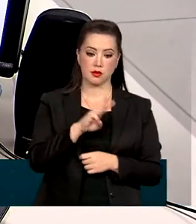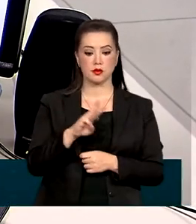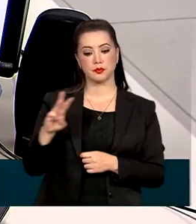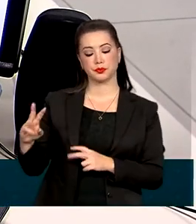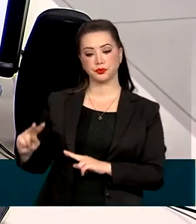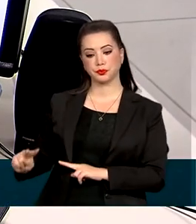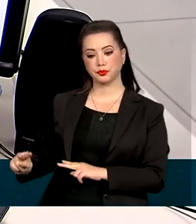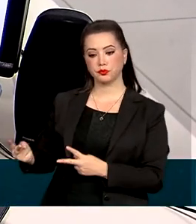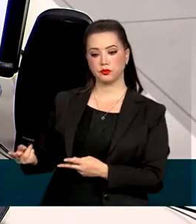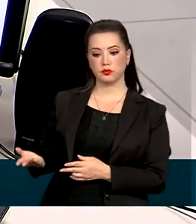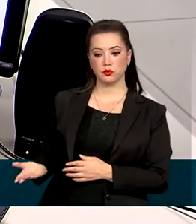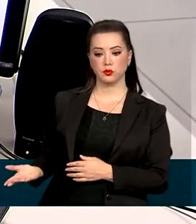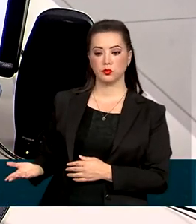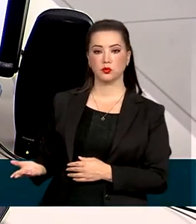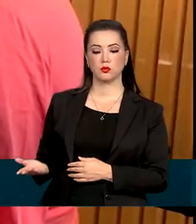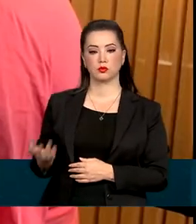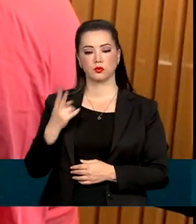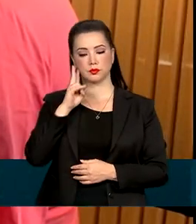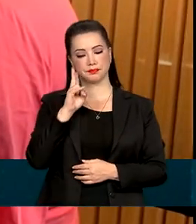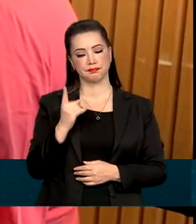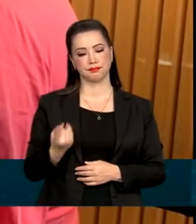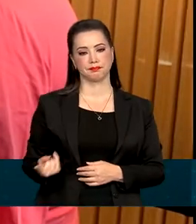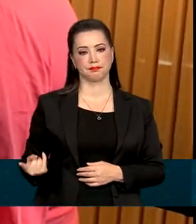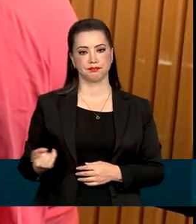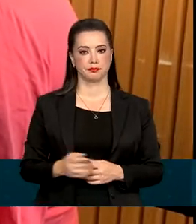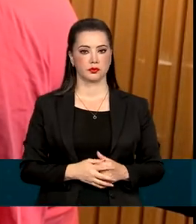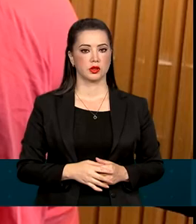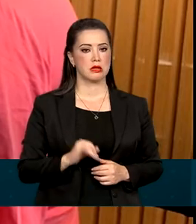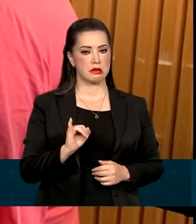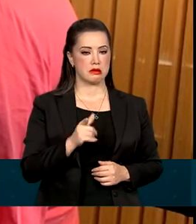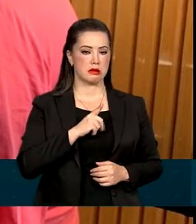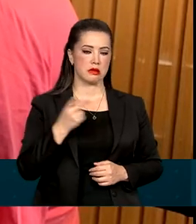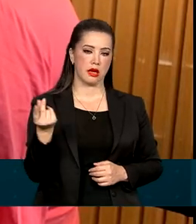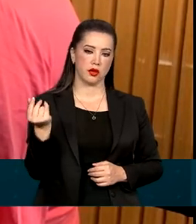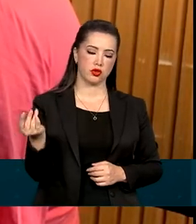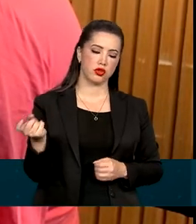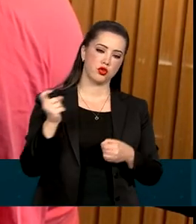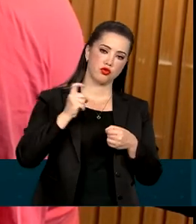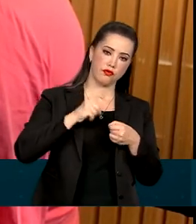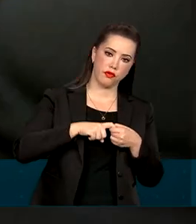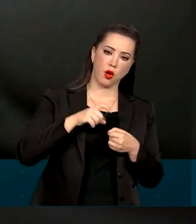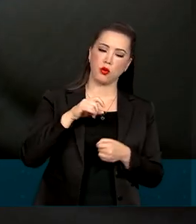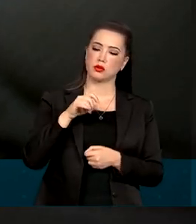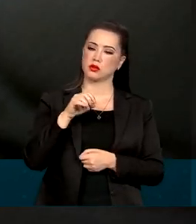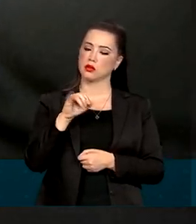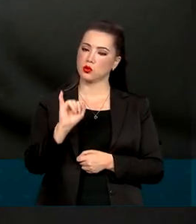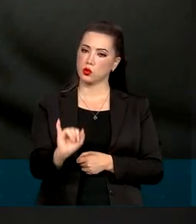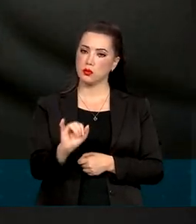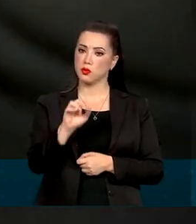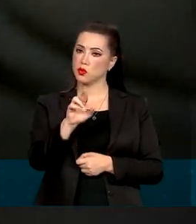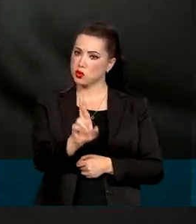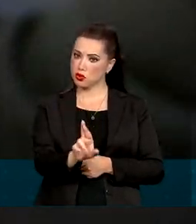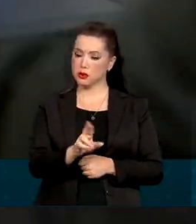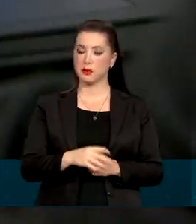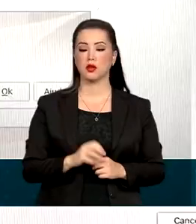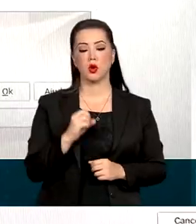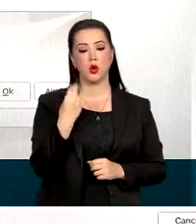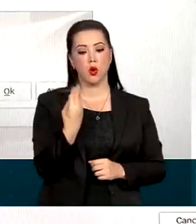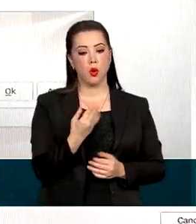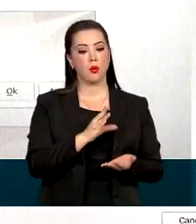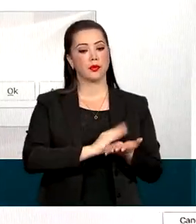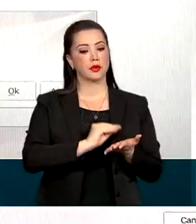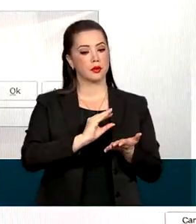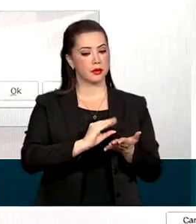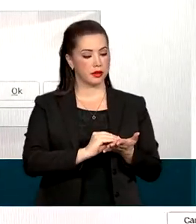site da Receita Federal, gov.br barra Receita Federal, ou então pelo aplicativo da Receita por